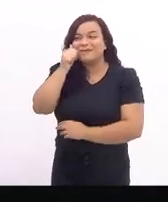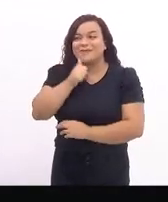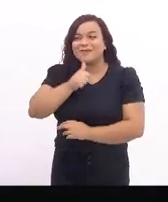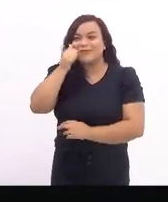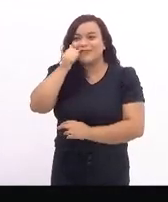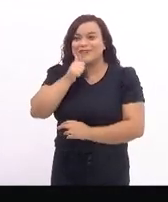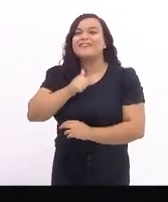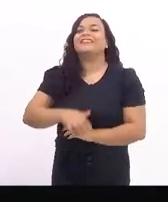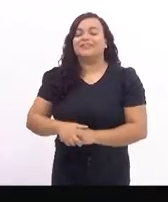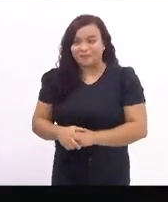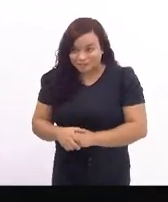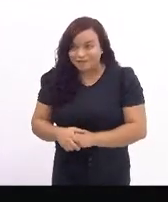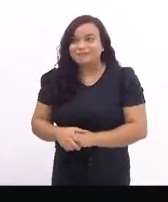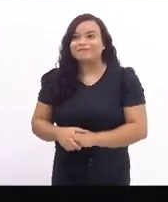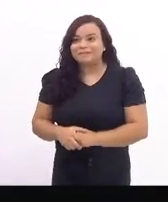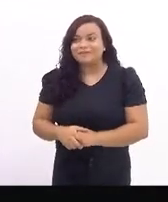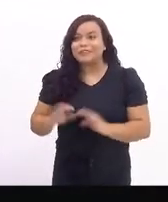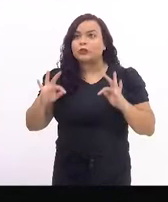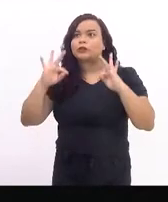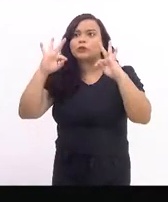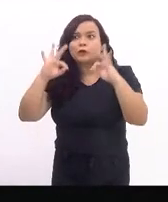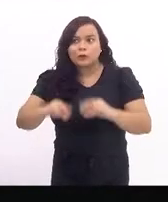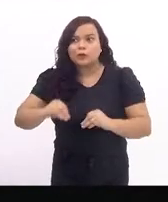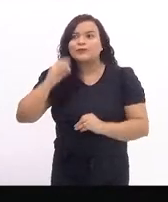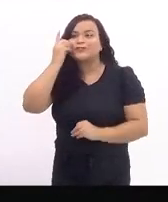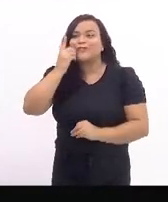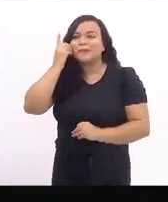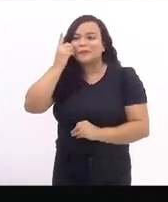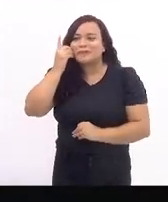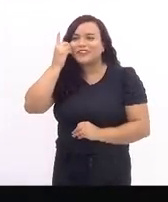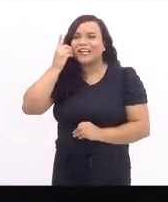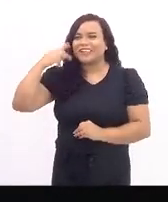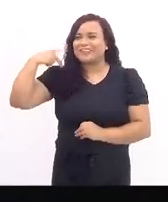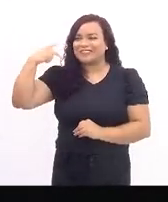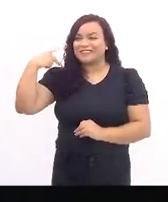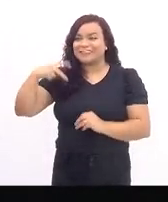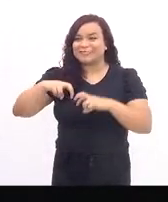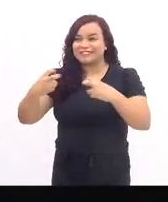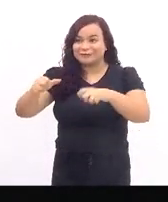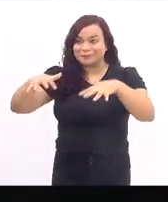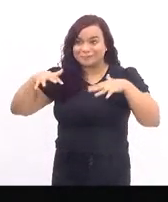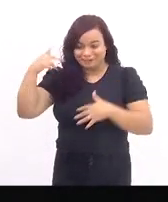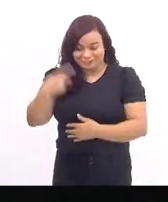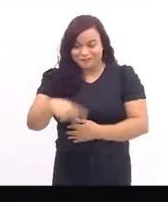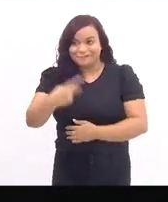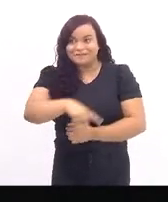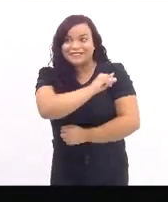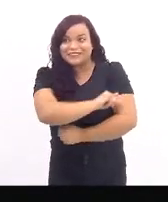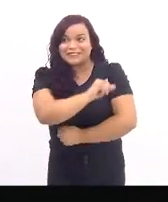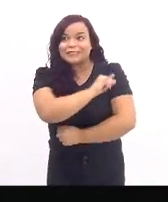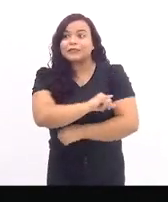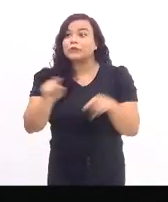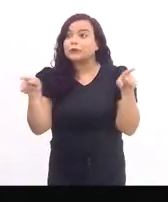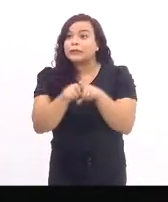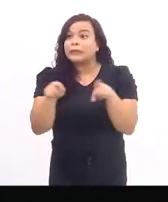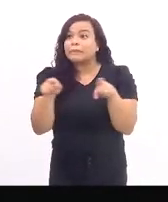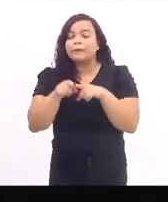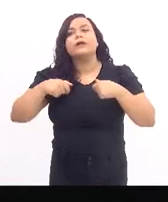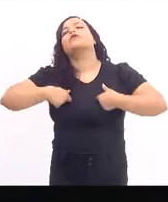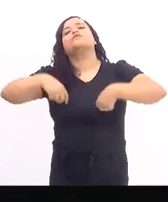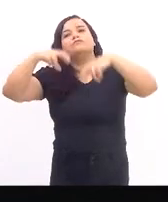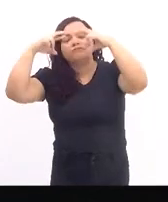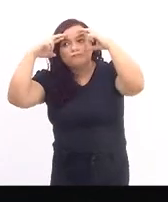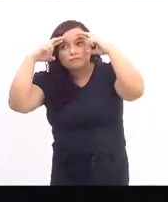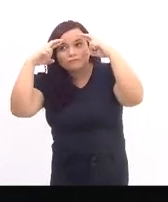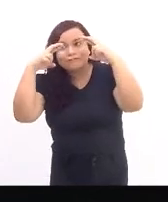todas as deputadas do Parlamento Fluminense e o meu respeito